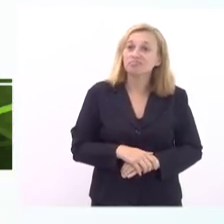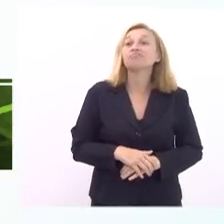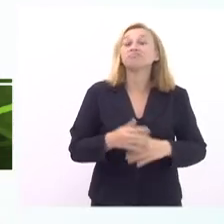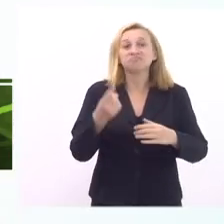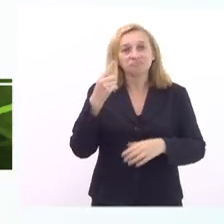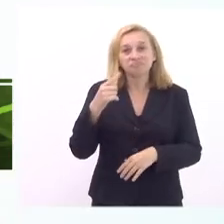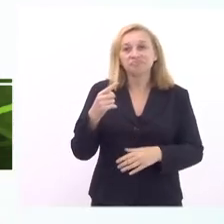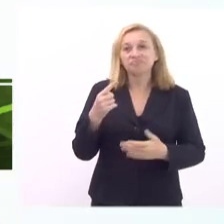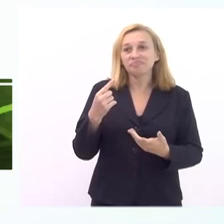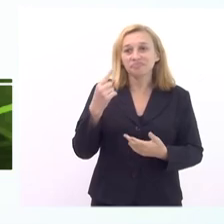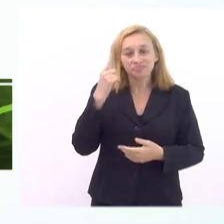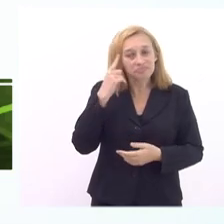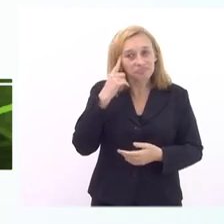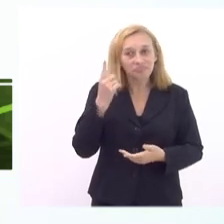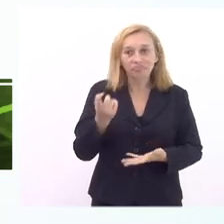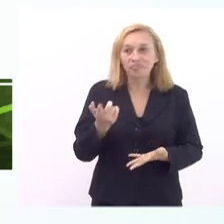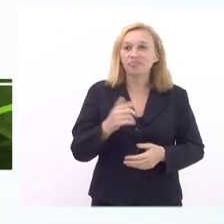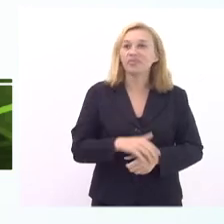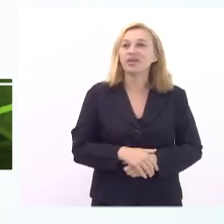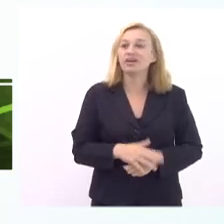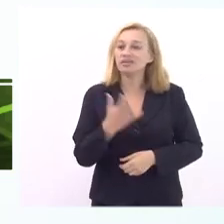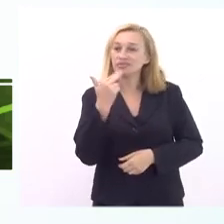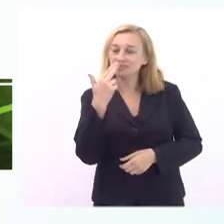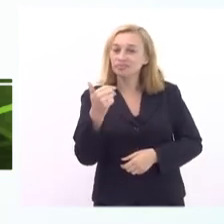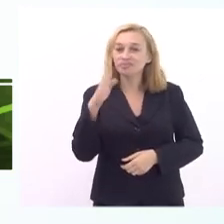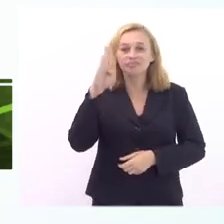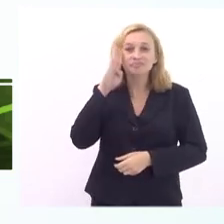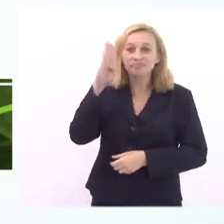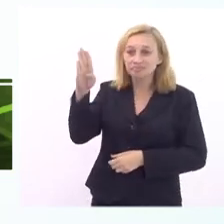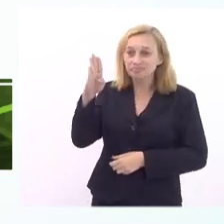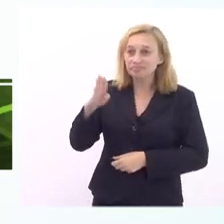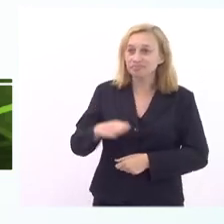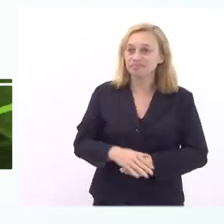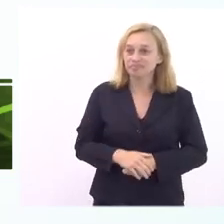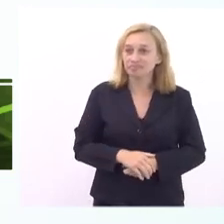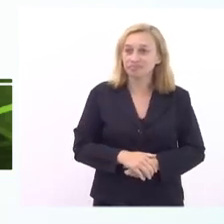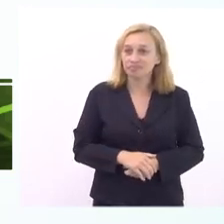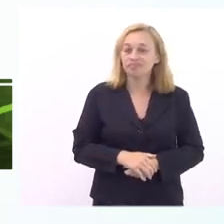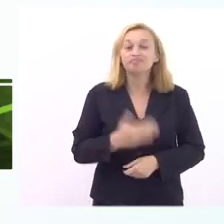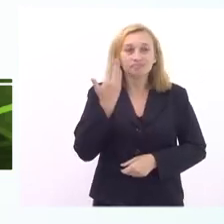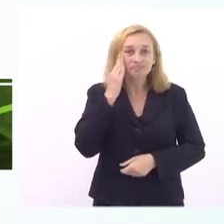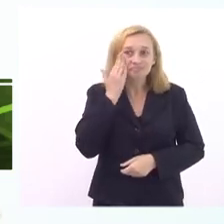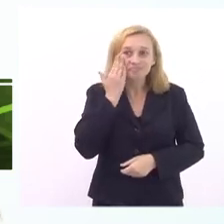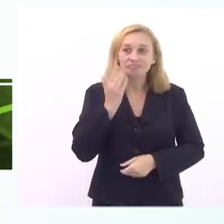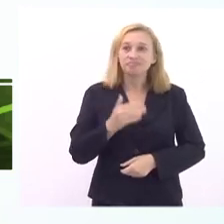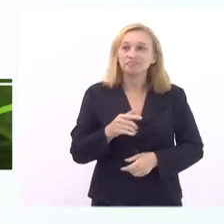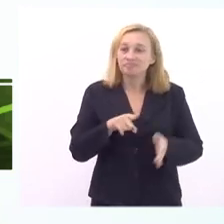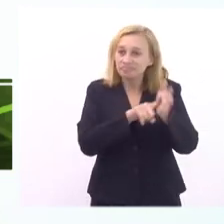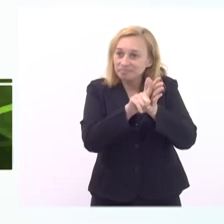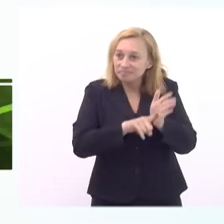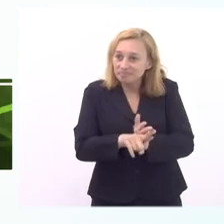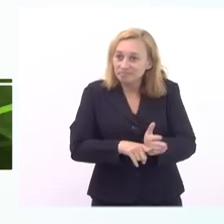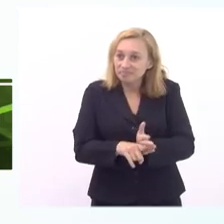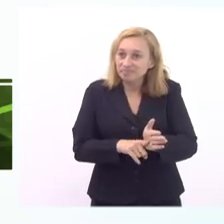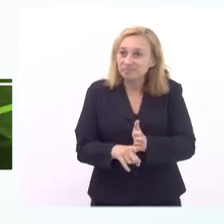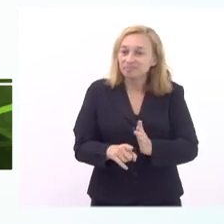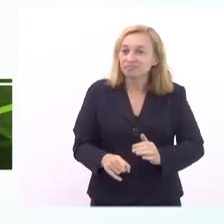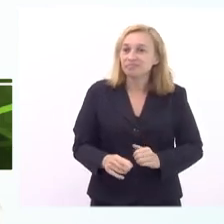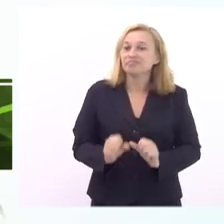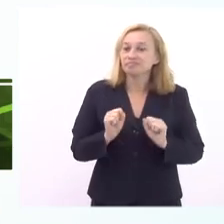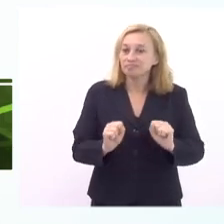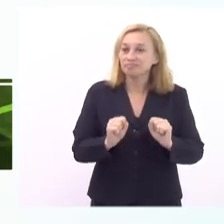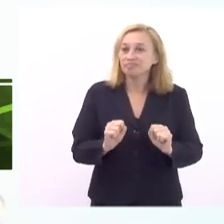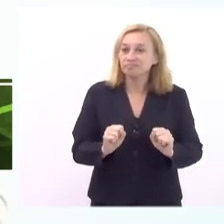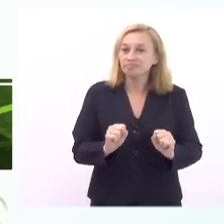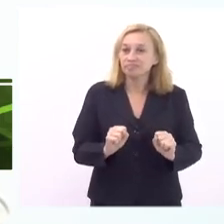a gente ter essa previsão com o planejamento do nutricionista é fundamental porque isso a gente entende pelas pesquisas pelo diálogo que a gente tem feito pode ser